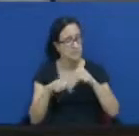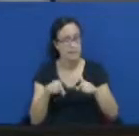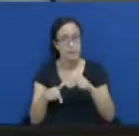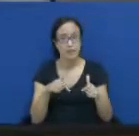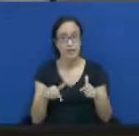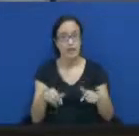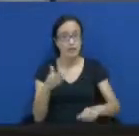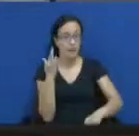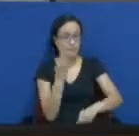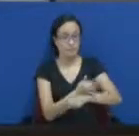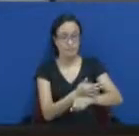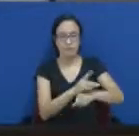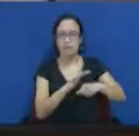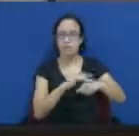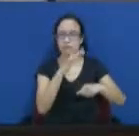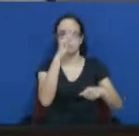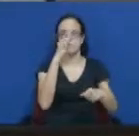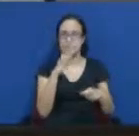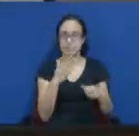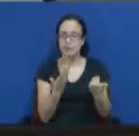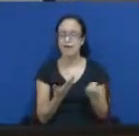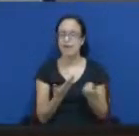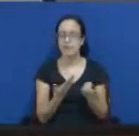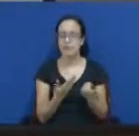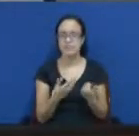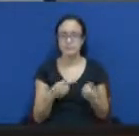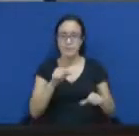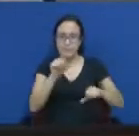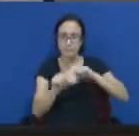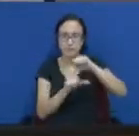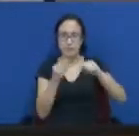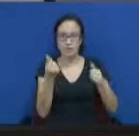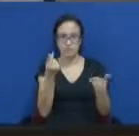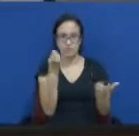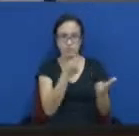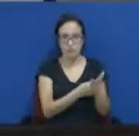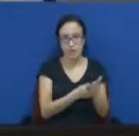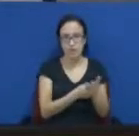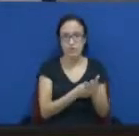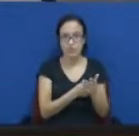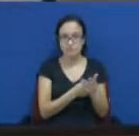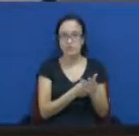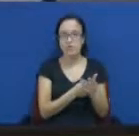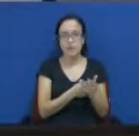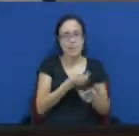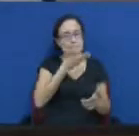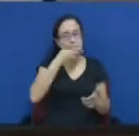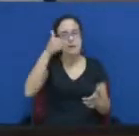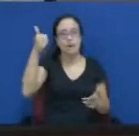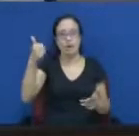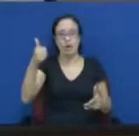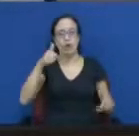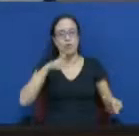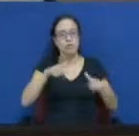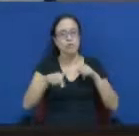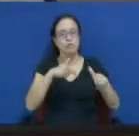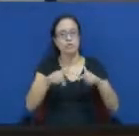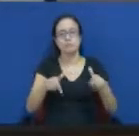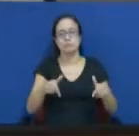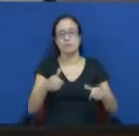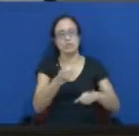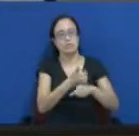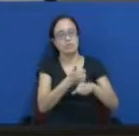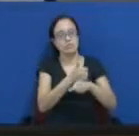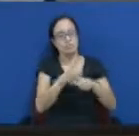-prêmio, transformada em recurso, em dinheiro, ela é fundamental para garantir um pouquinho mais de condições de vida para os servidores.